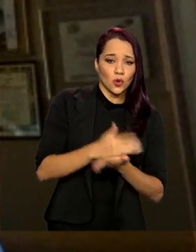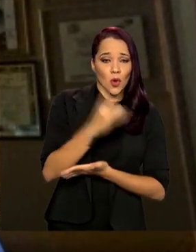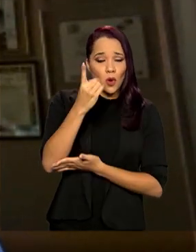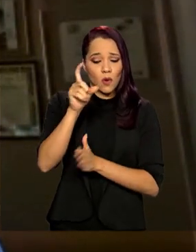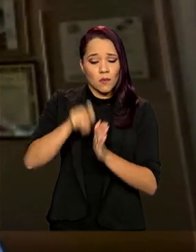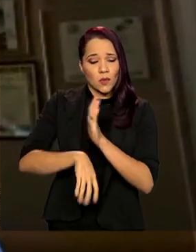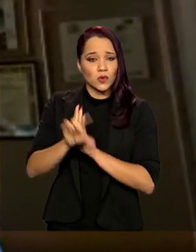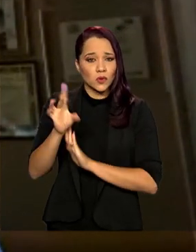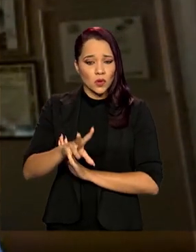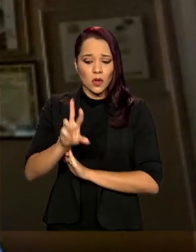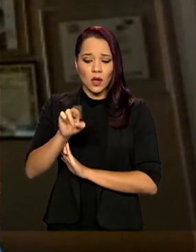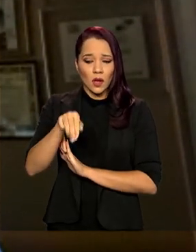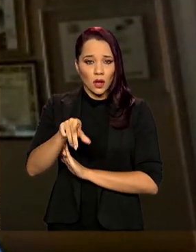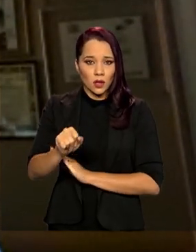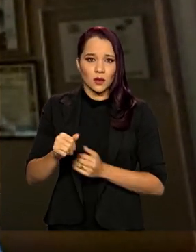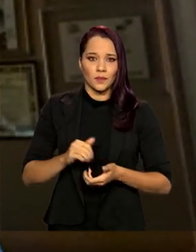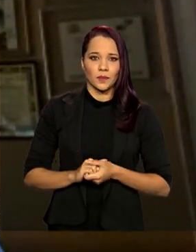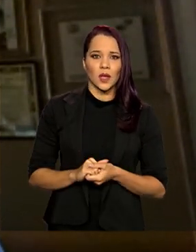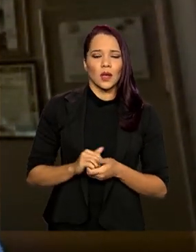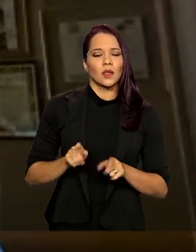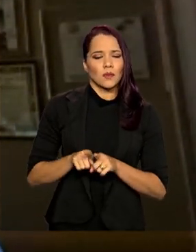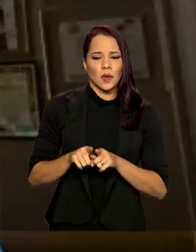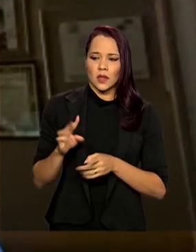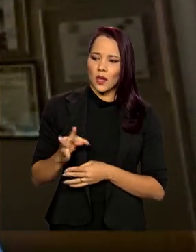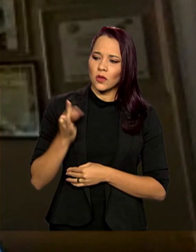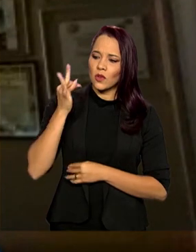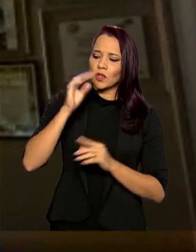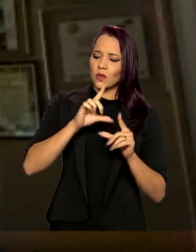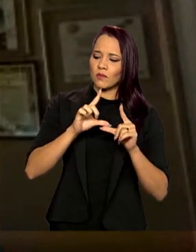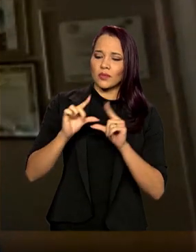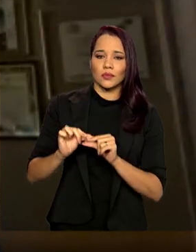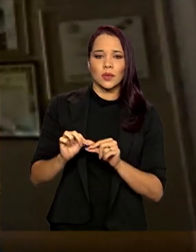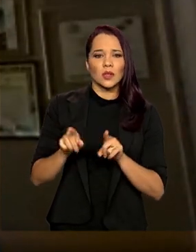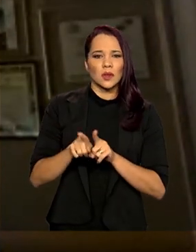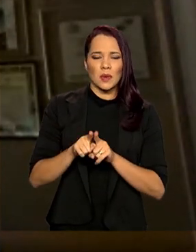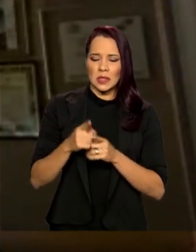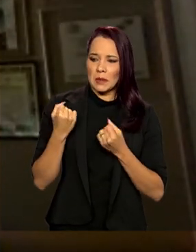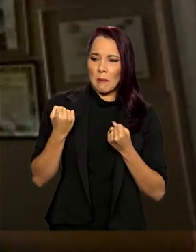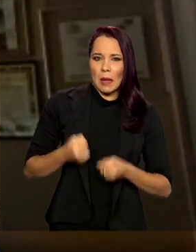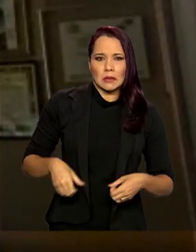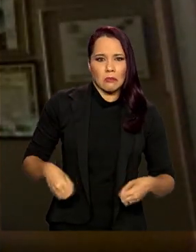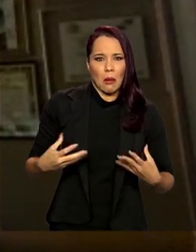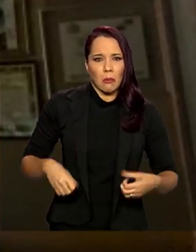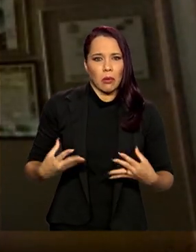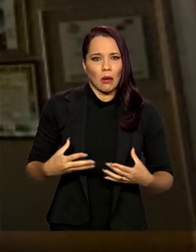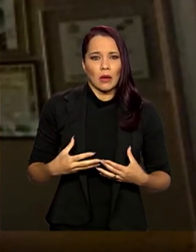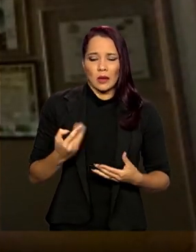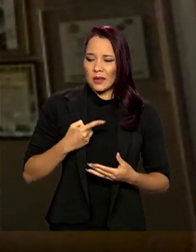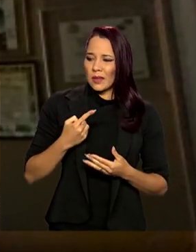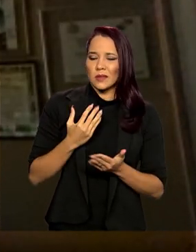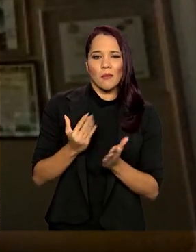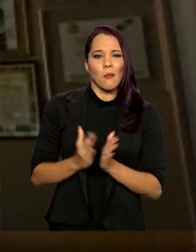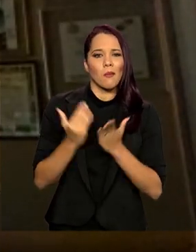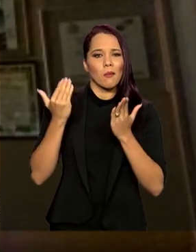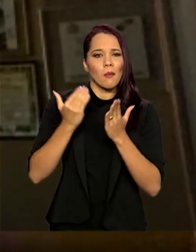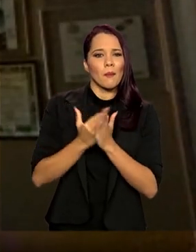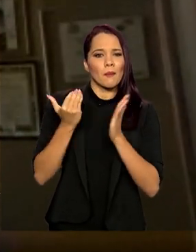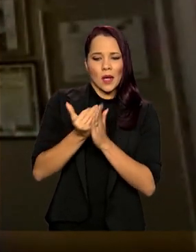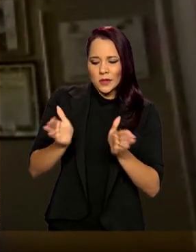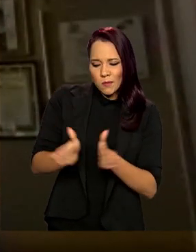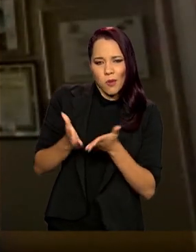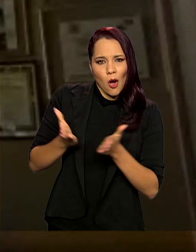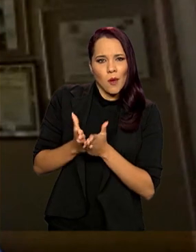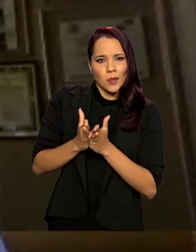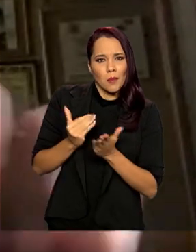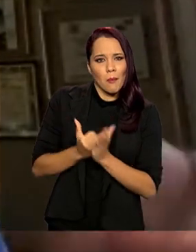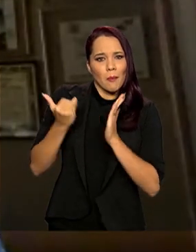tecnologia 5.0 de cobrança e redução dessa carga tributária que está em cima dos mais pobres, transferindo para as famílias